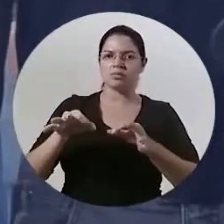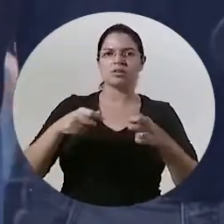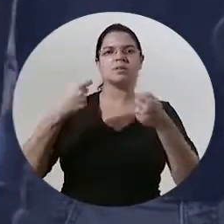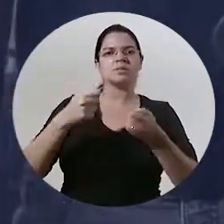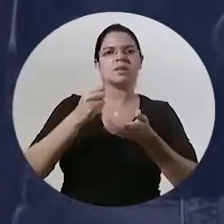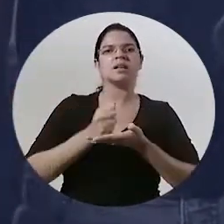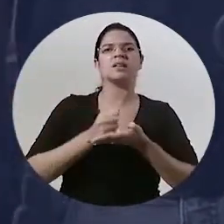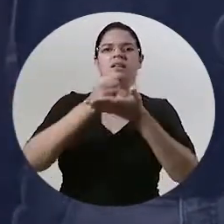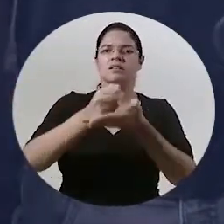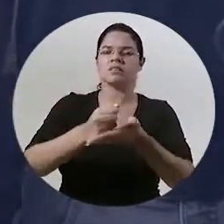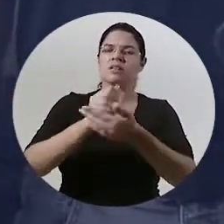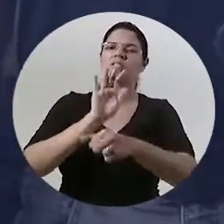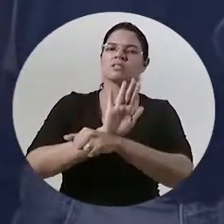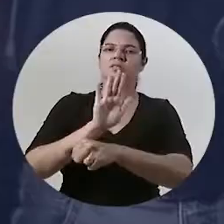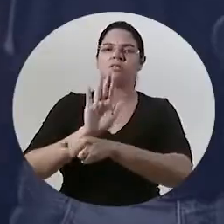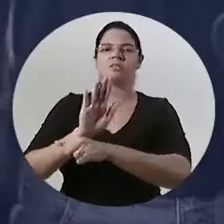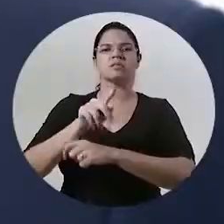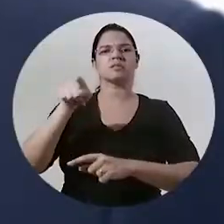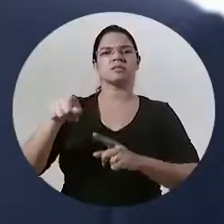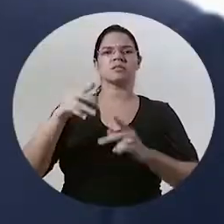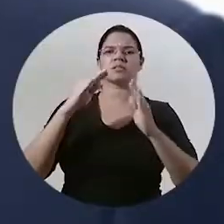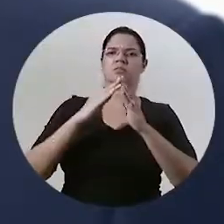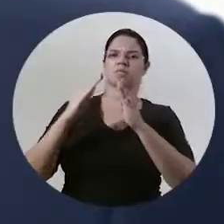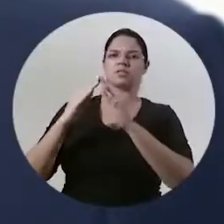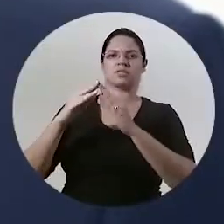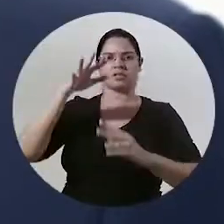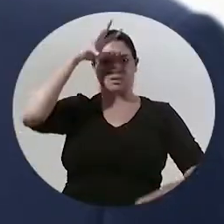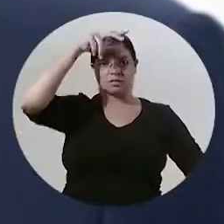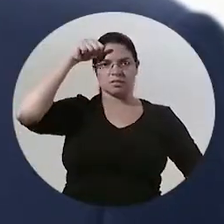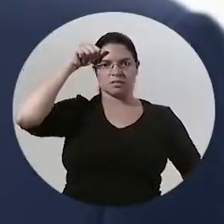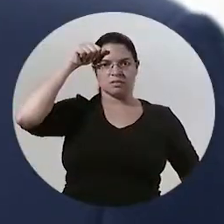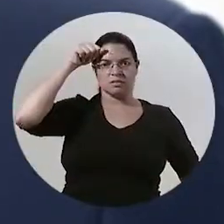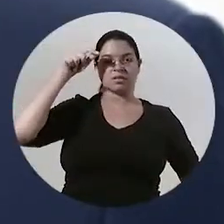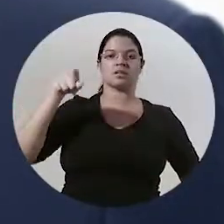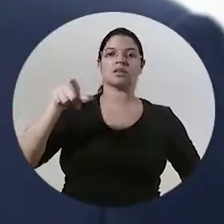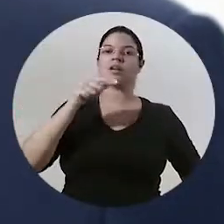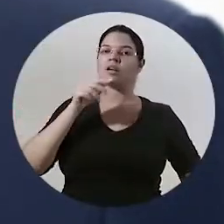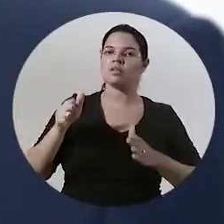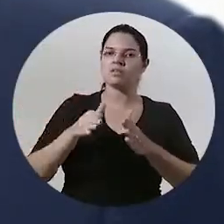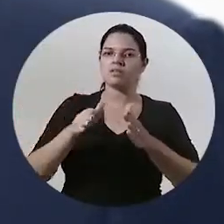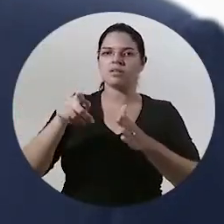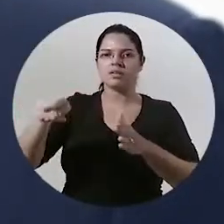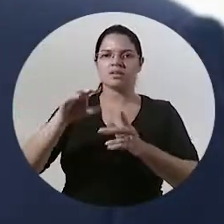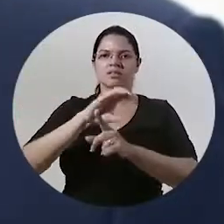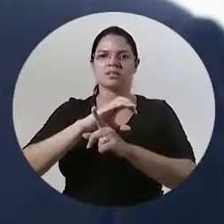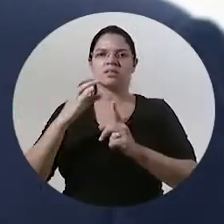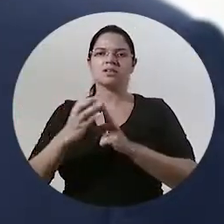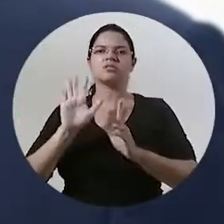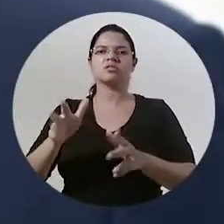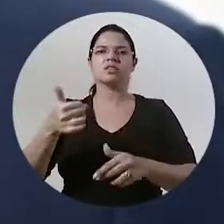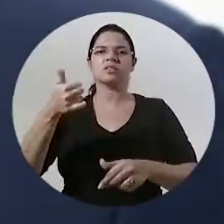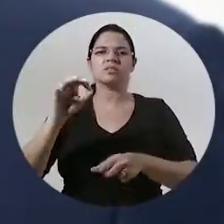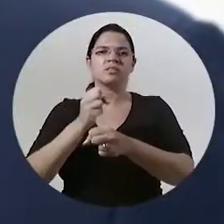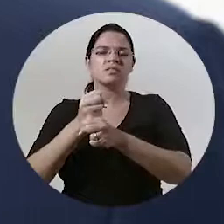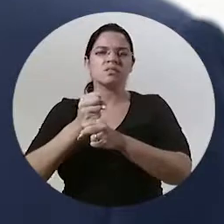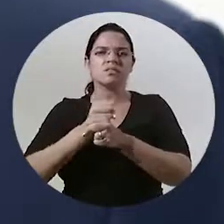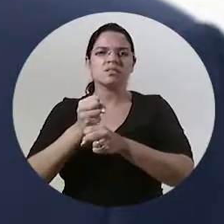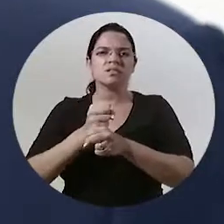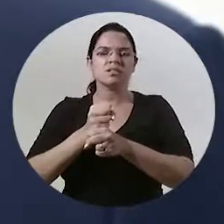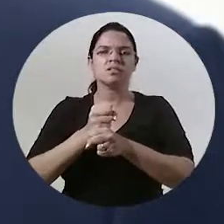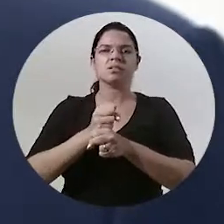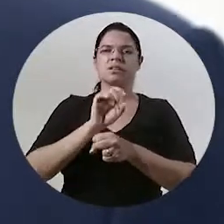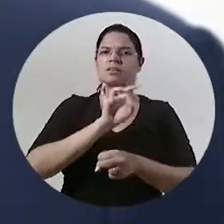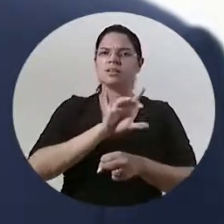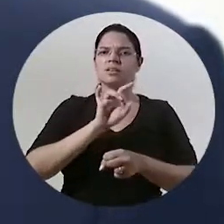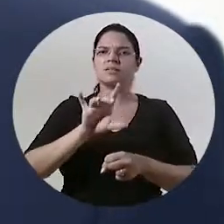assistência para o cidadão mato grosso nós temos o Ribeirinho Cidadão aqui já há uma década cada vez cada edição dele